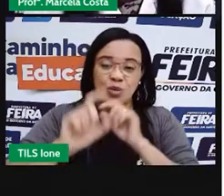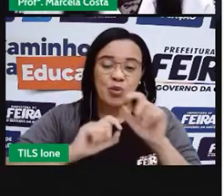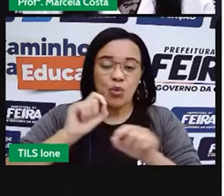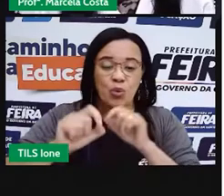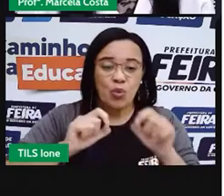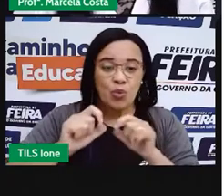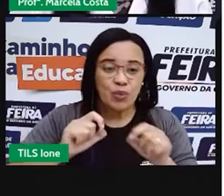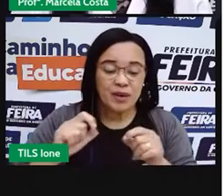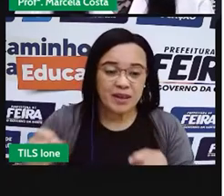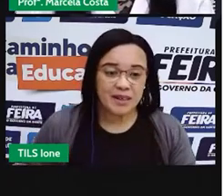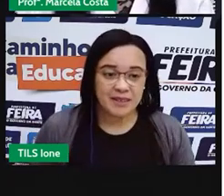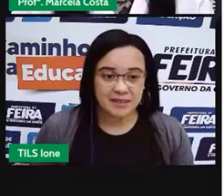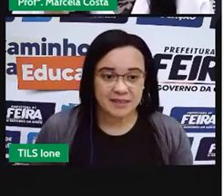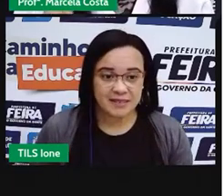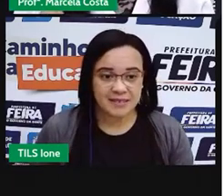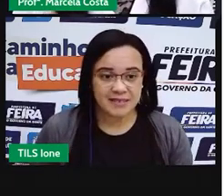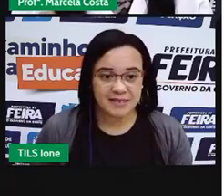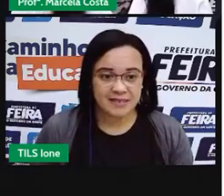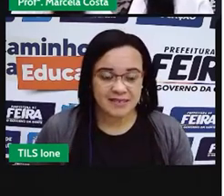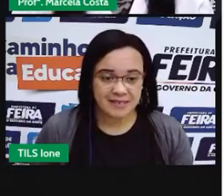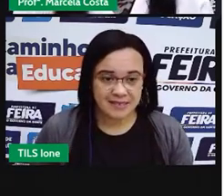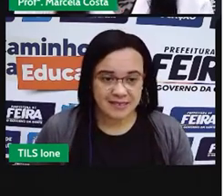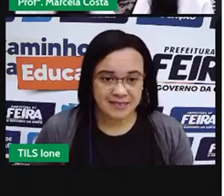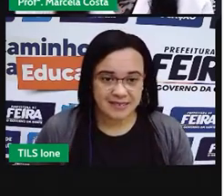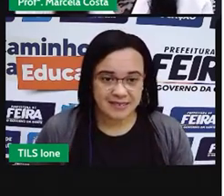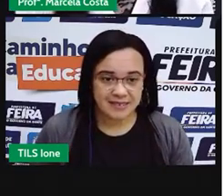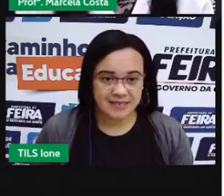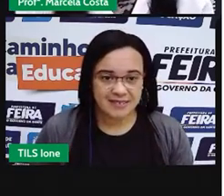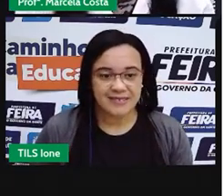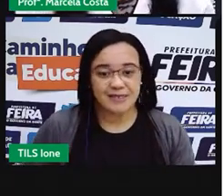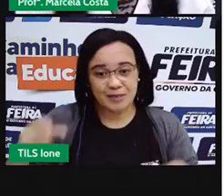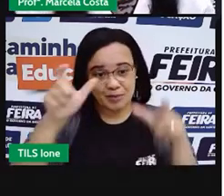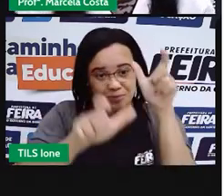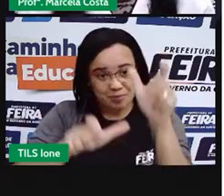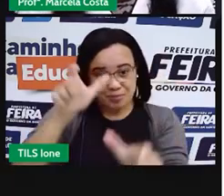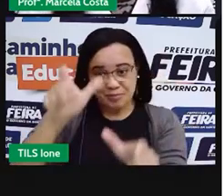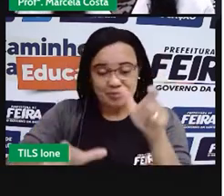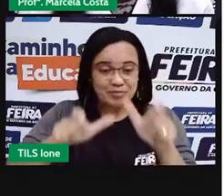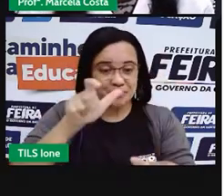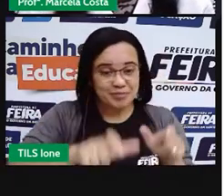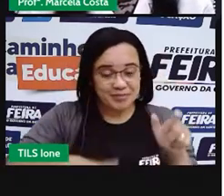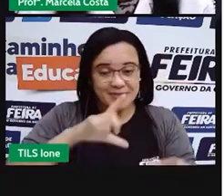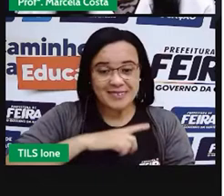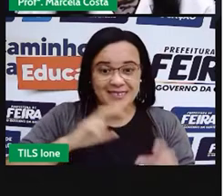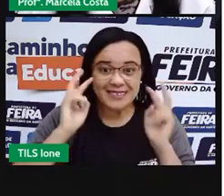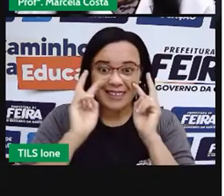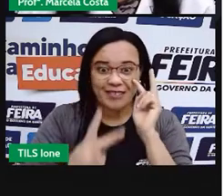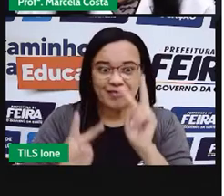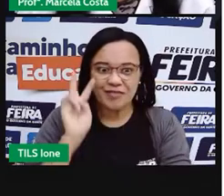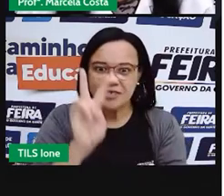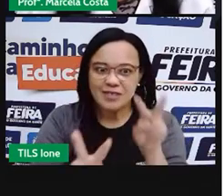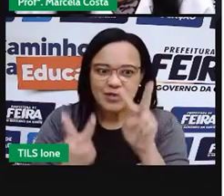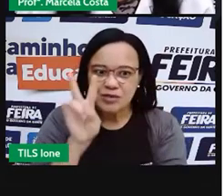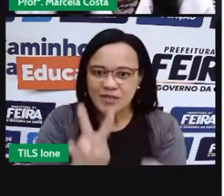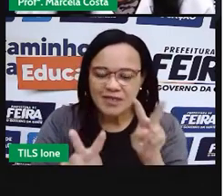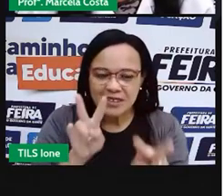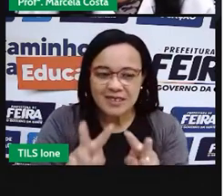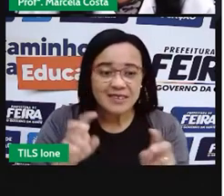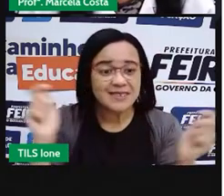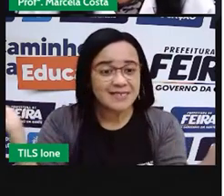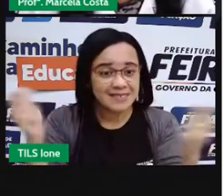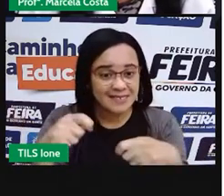peças a mais, né? Que a gente consegue visualizar nessa imagem,